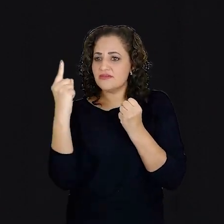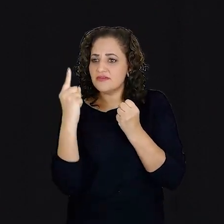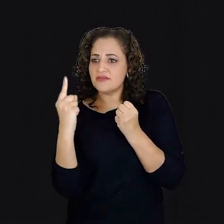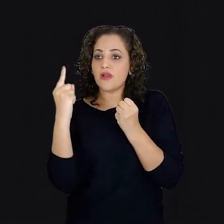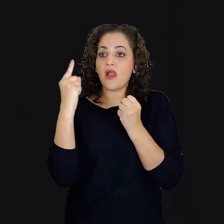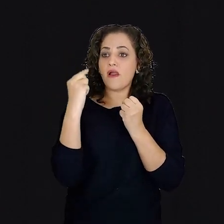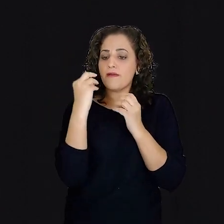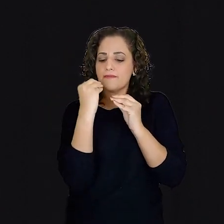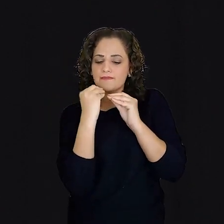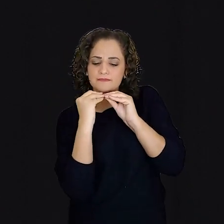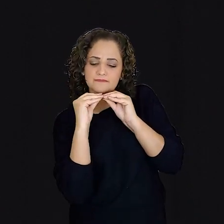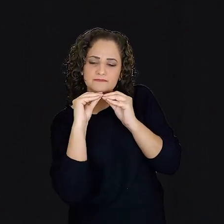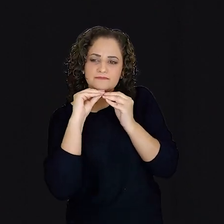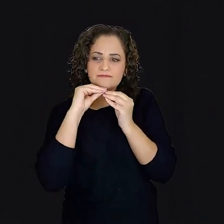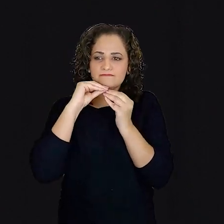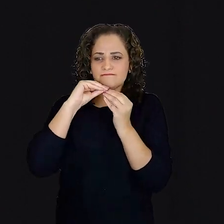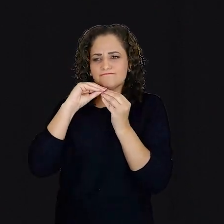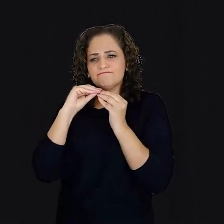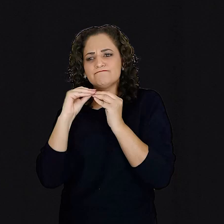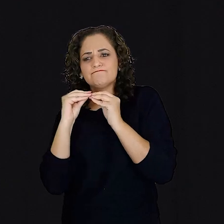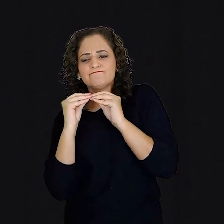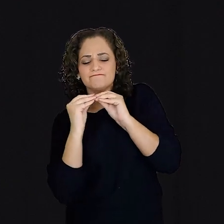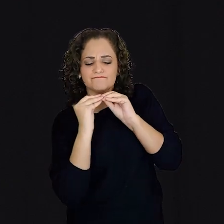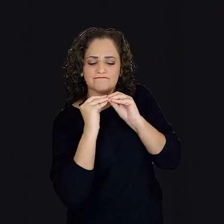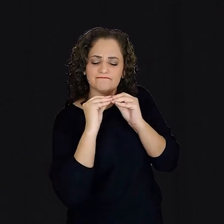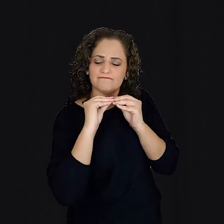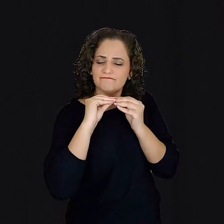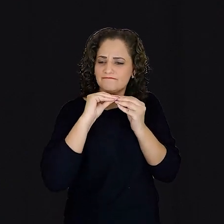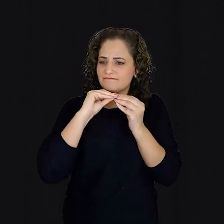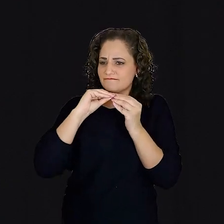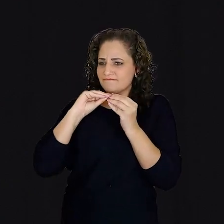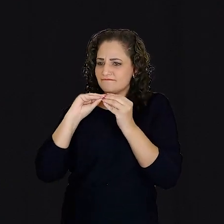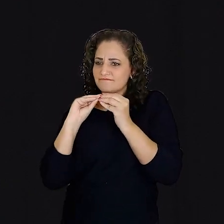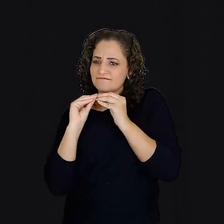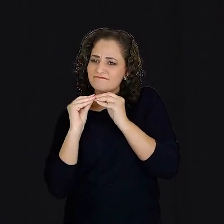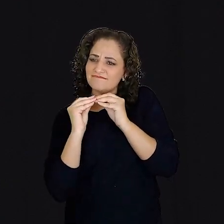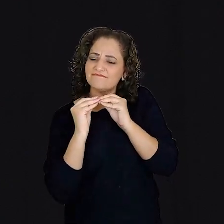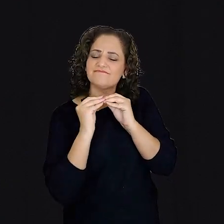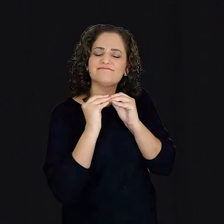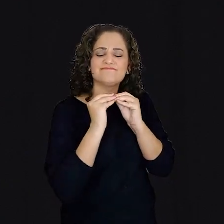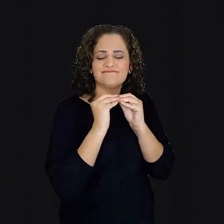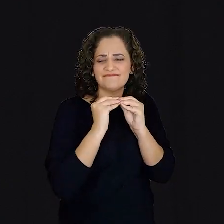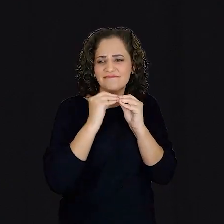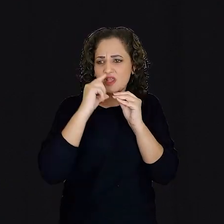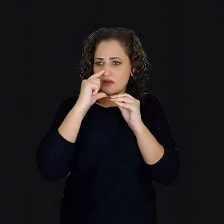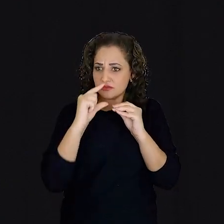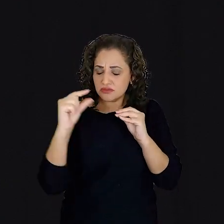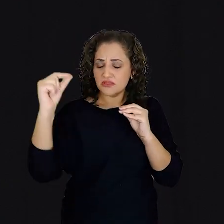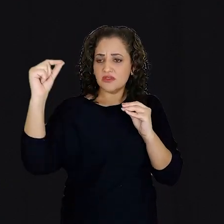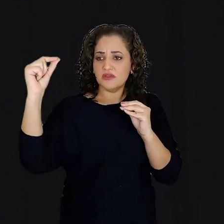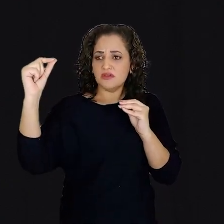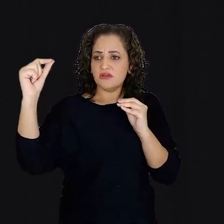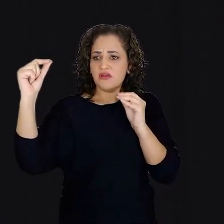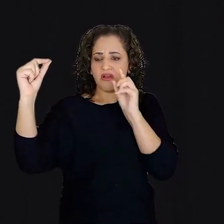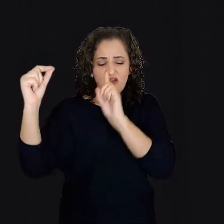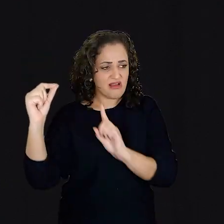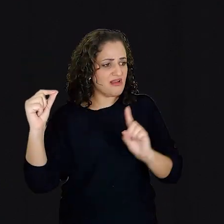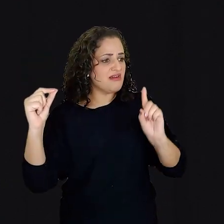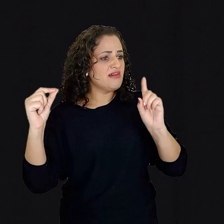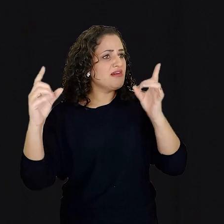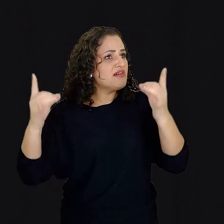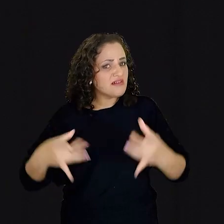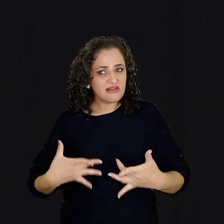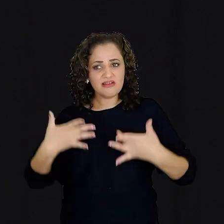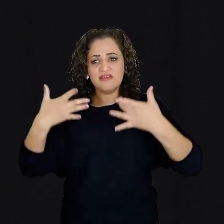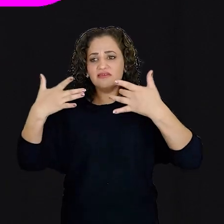lábios me ofertar um grande beijo Ela partiu,